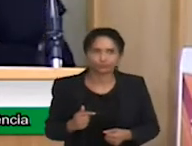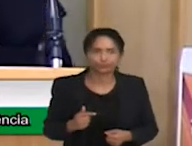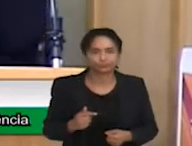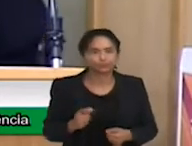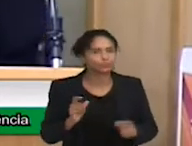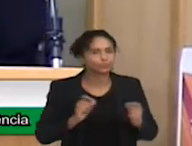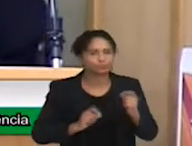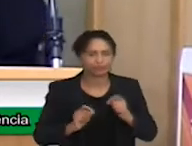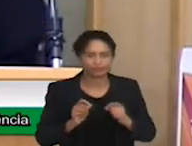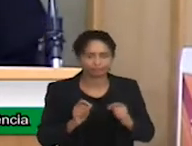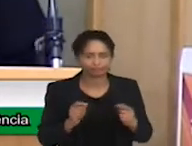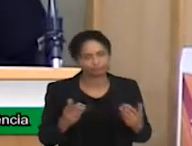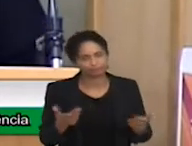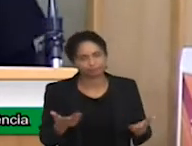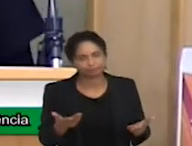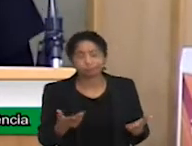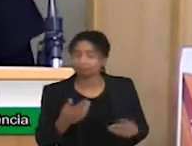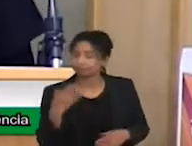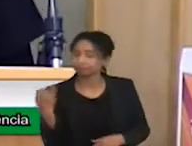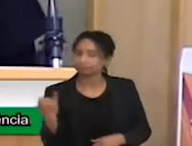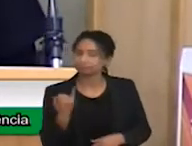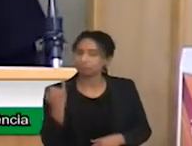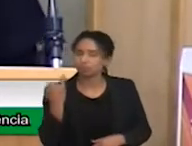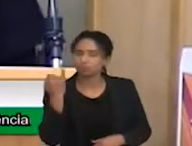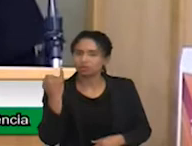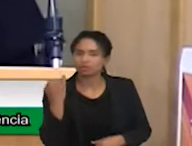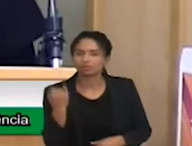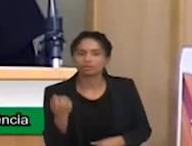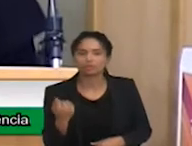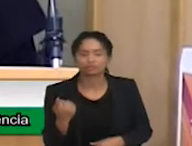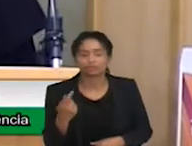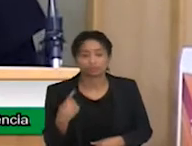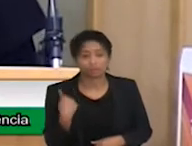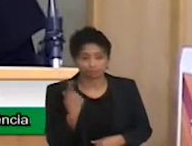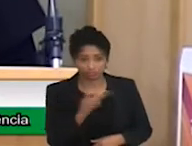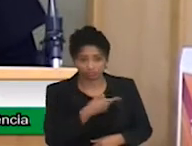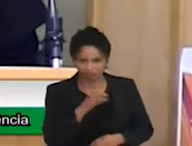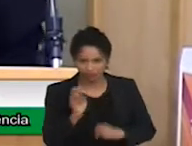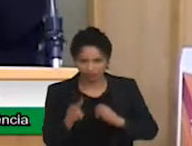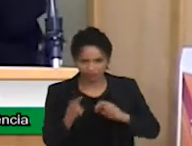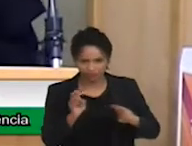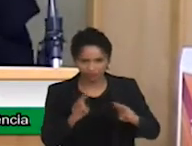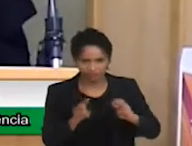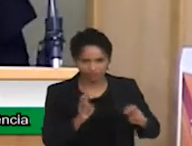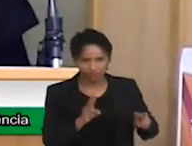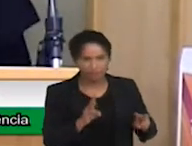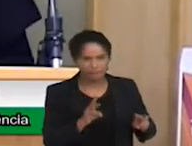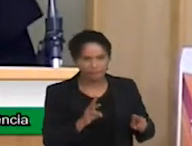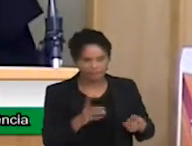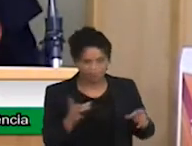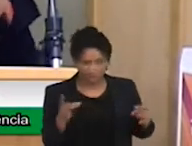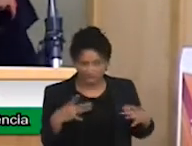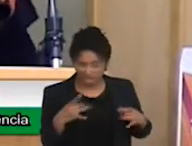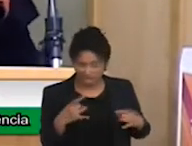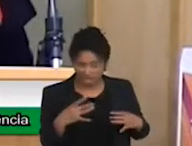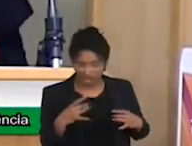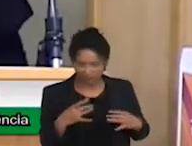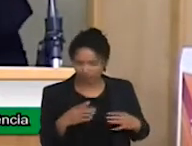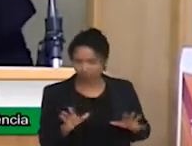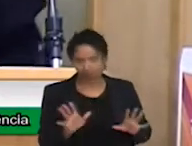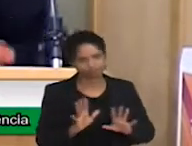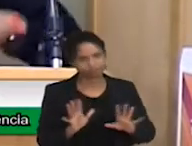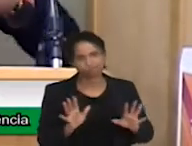queria falar que é bastante importante que a gente não tenha medo de olhar para a reabilitação. A reabilitação funciona. A reabilitação